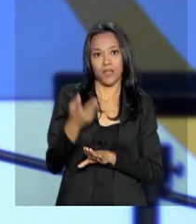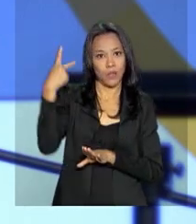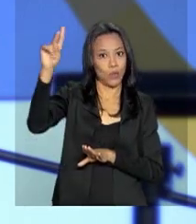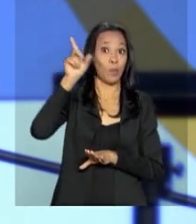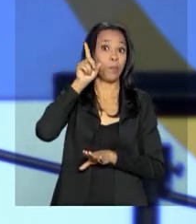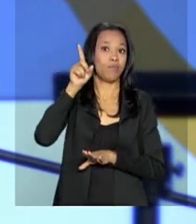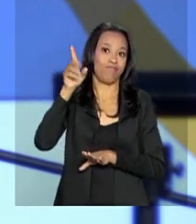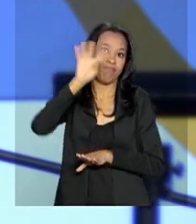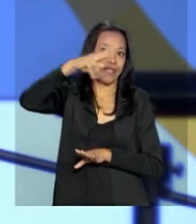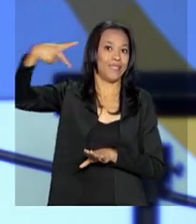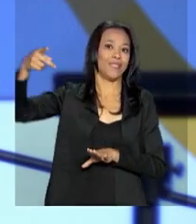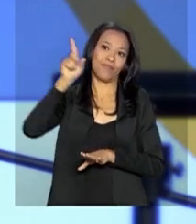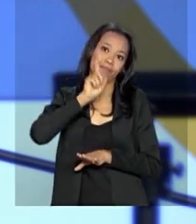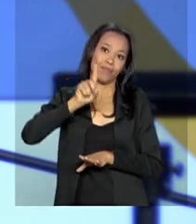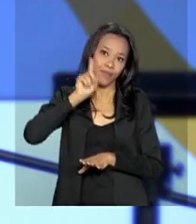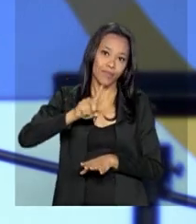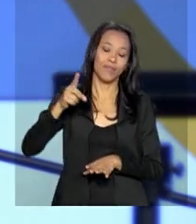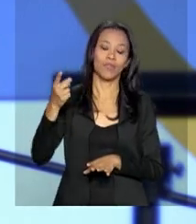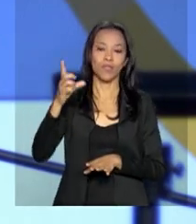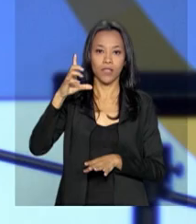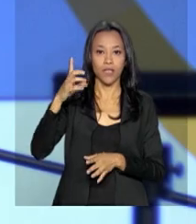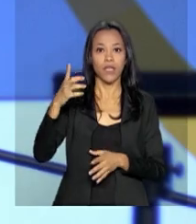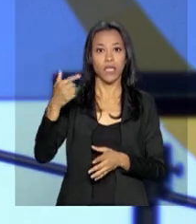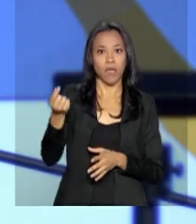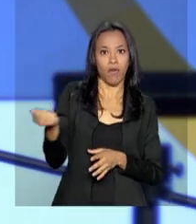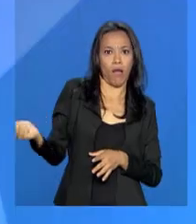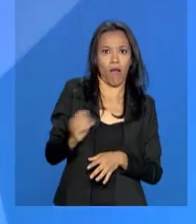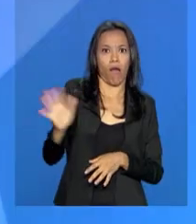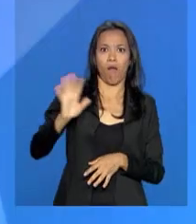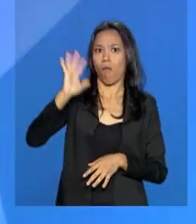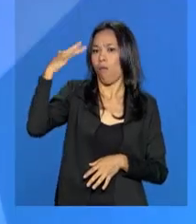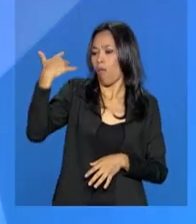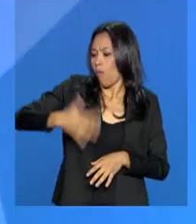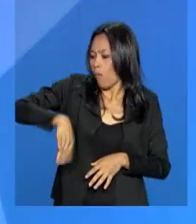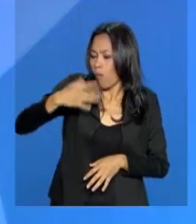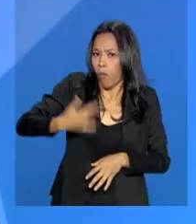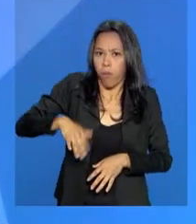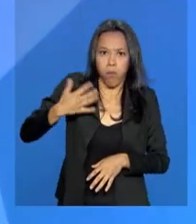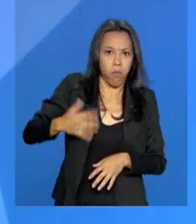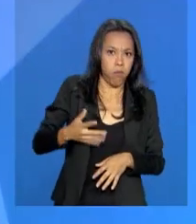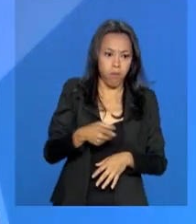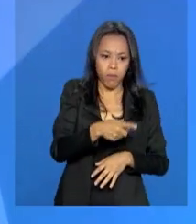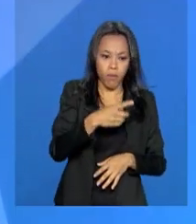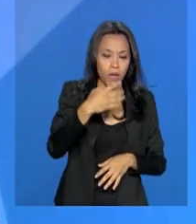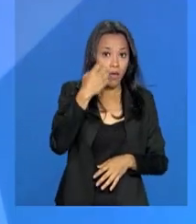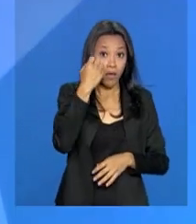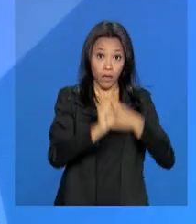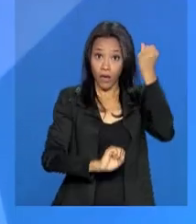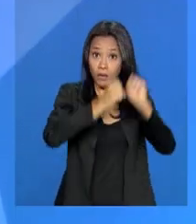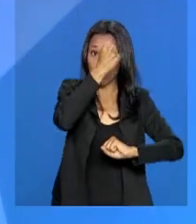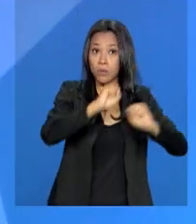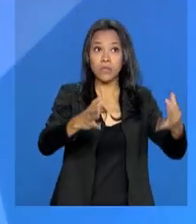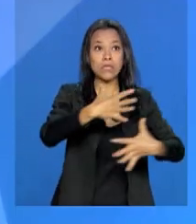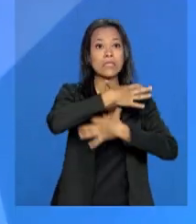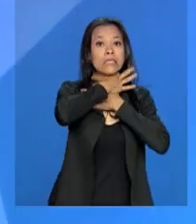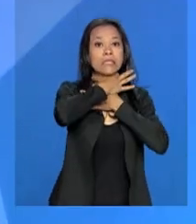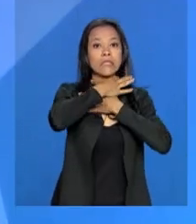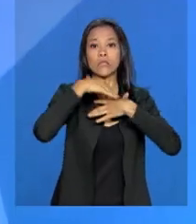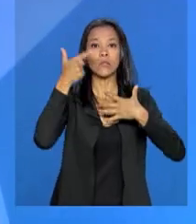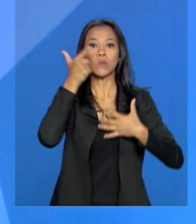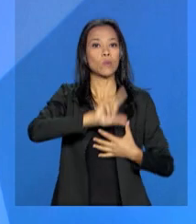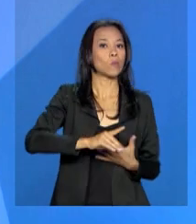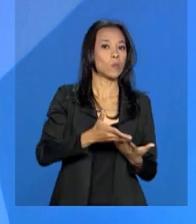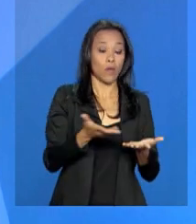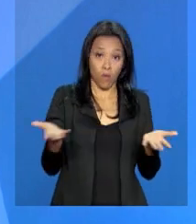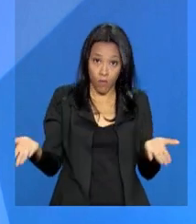presidente dos Estados Unidos, que onerava enormemente a nossa indústria. E hoje, de qualquer maneira, nós estamos